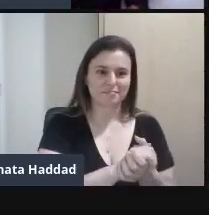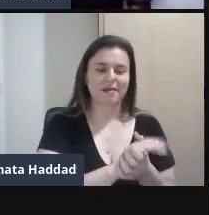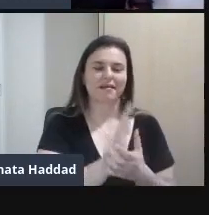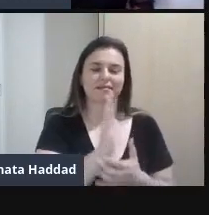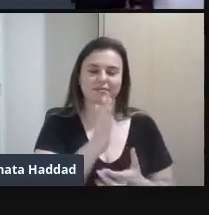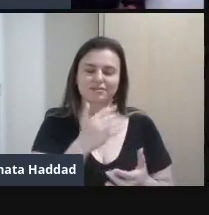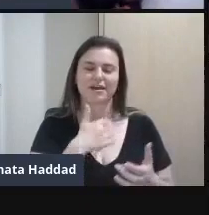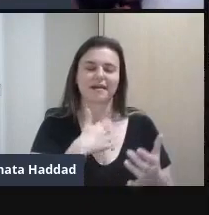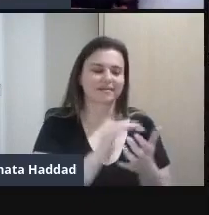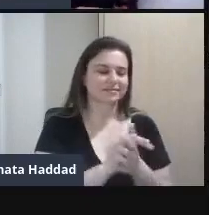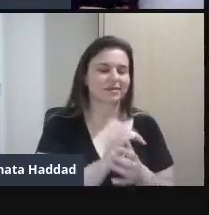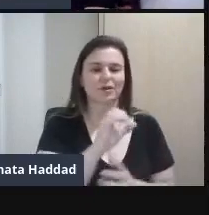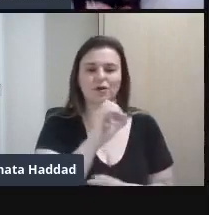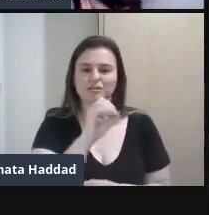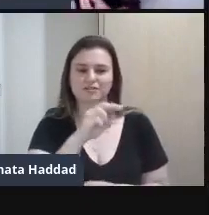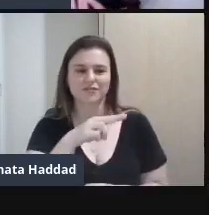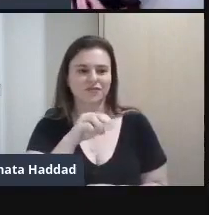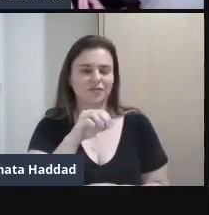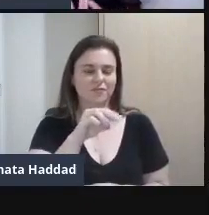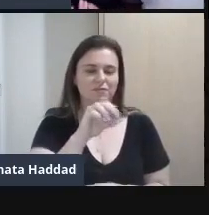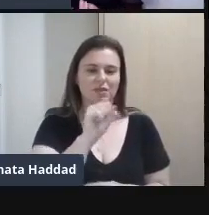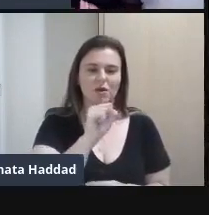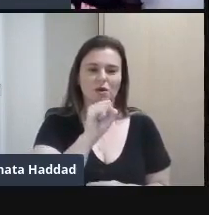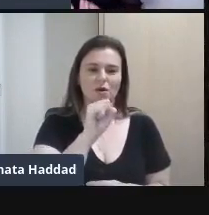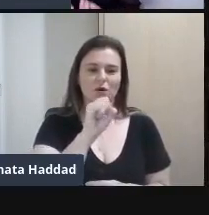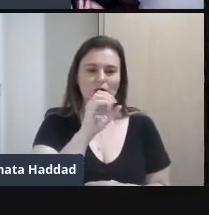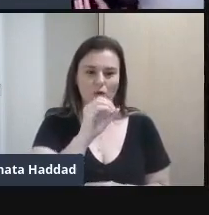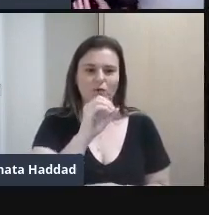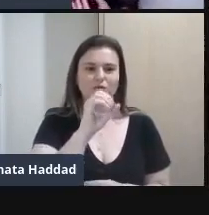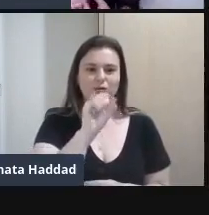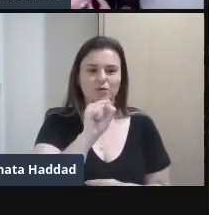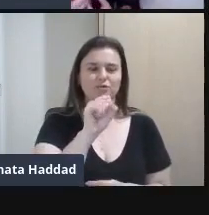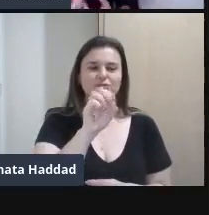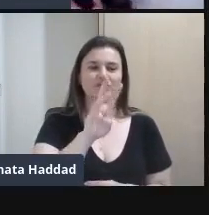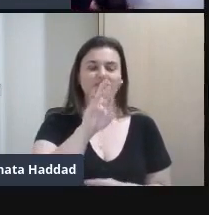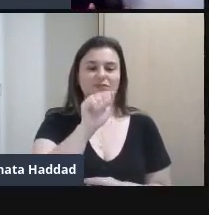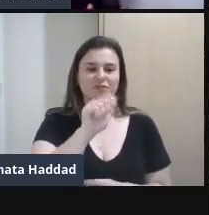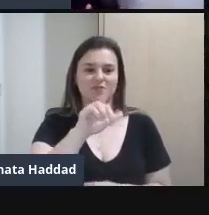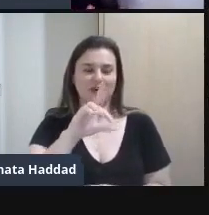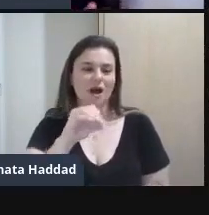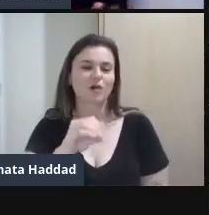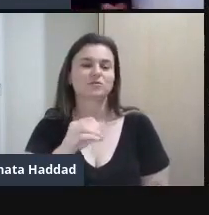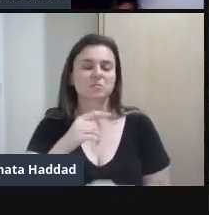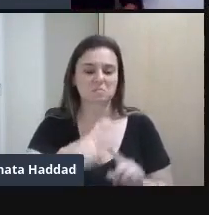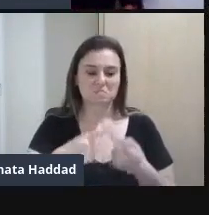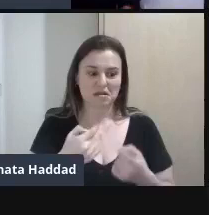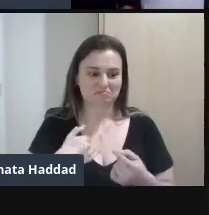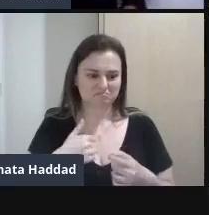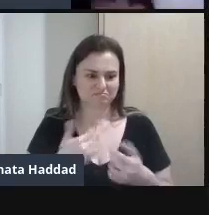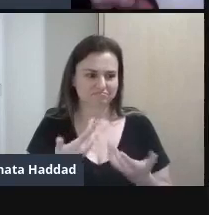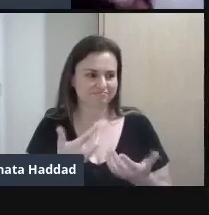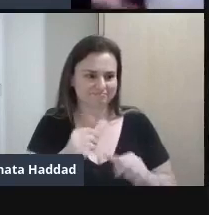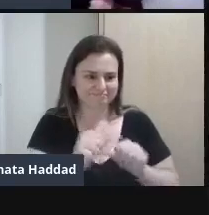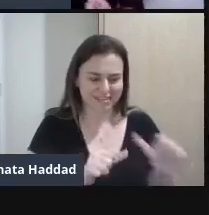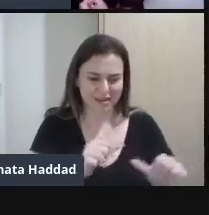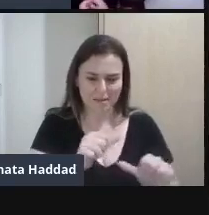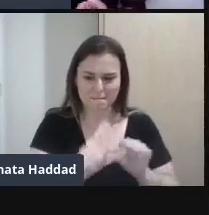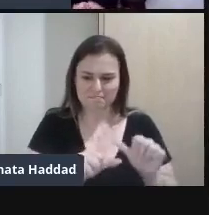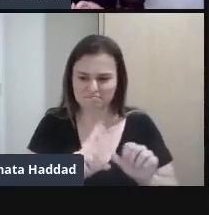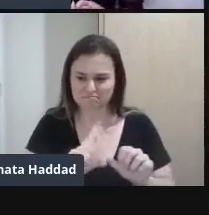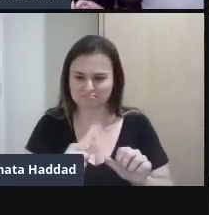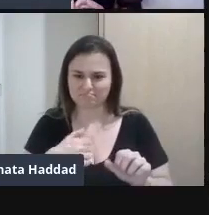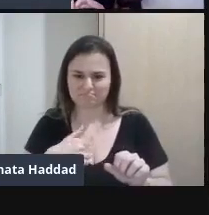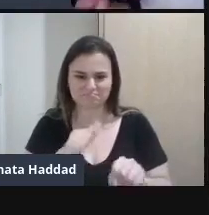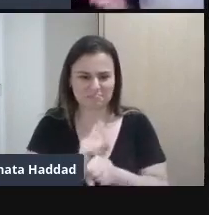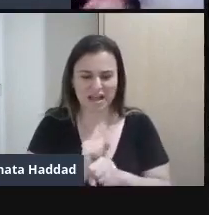Oswaldo De Andrade Mas Quantos Quantos tabus Essa mulher Foi quebrando E ao mesmo tempo Mantendo a